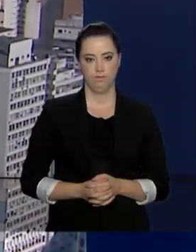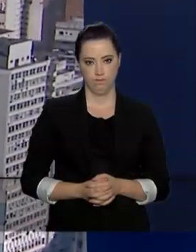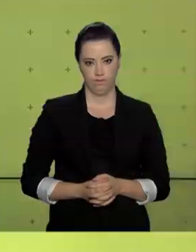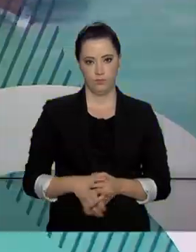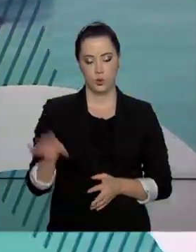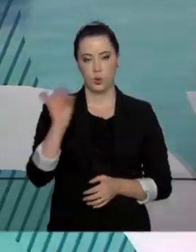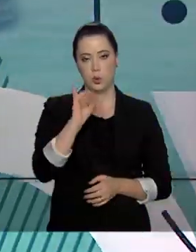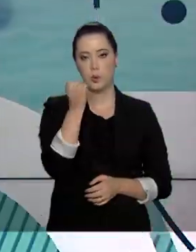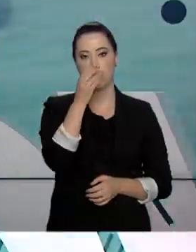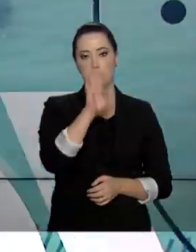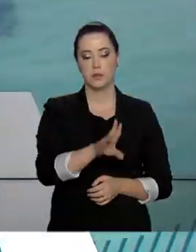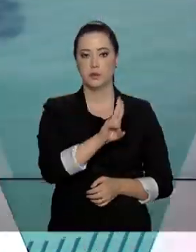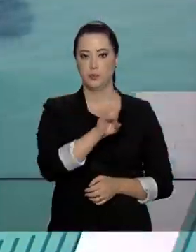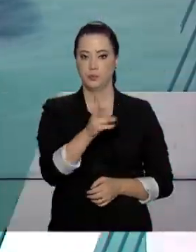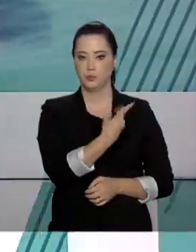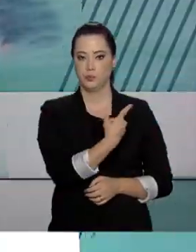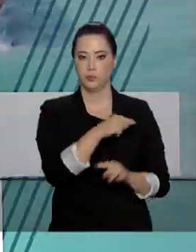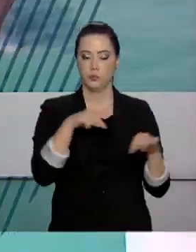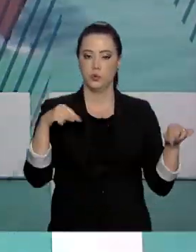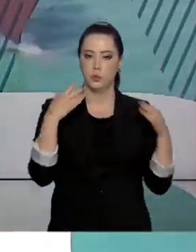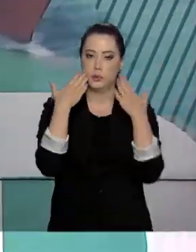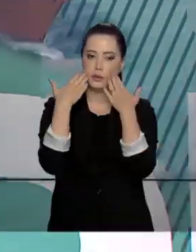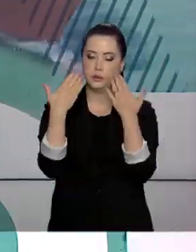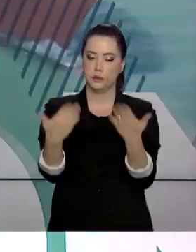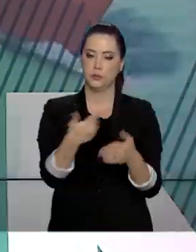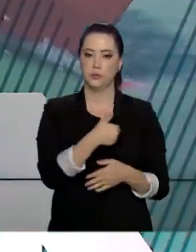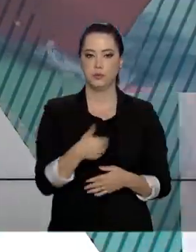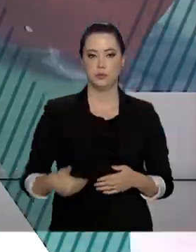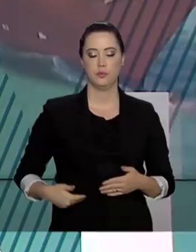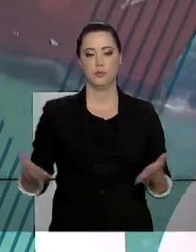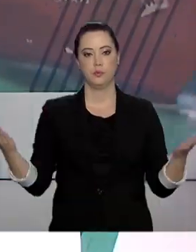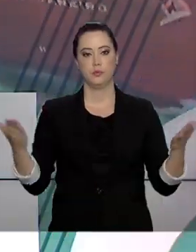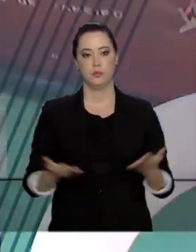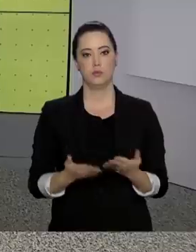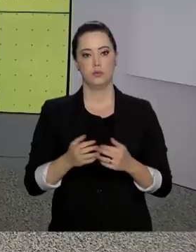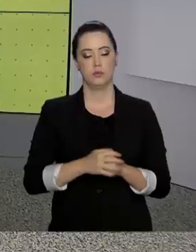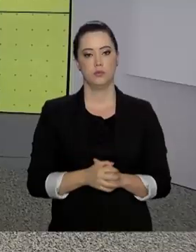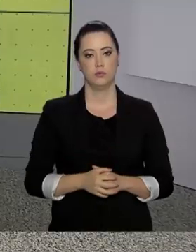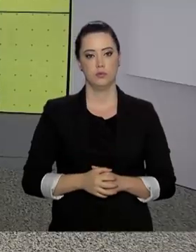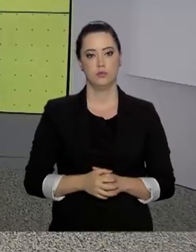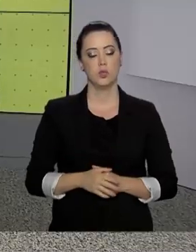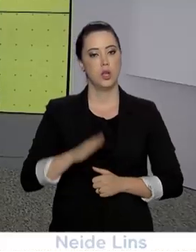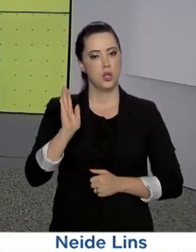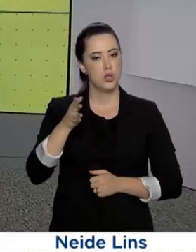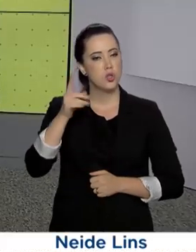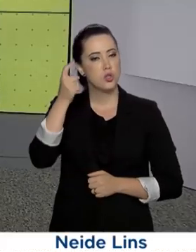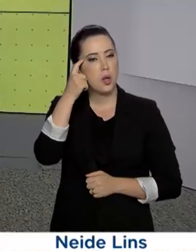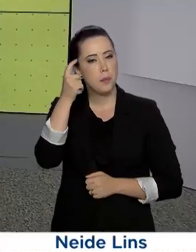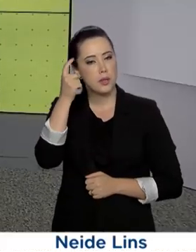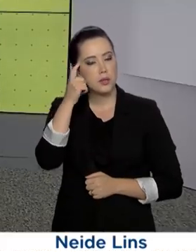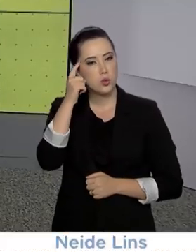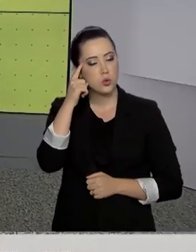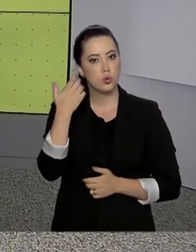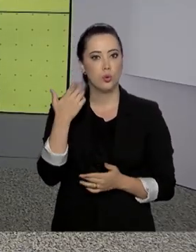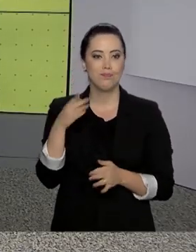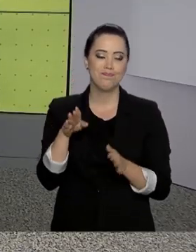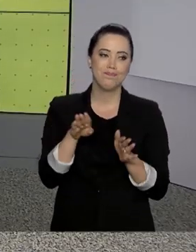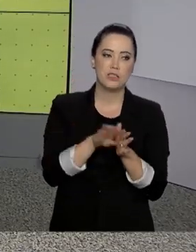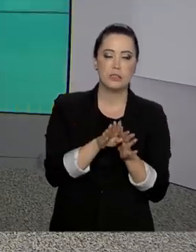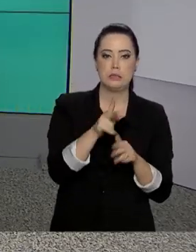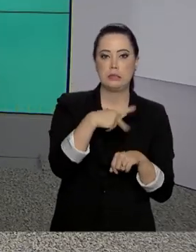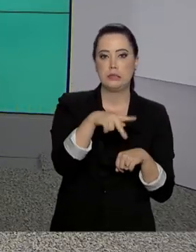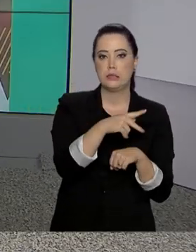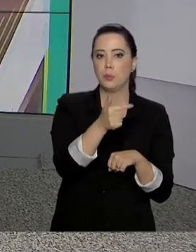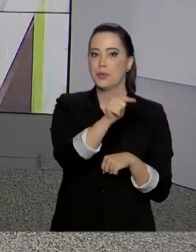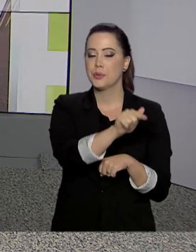Olá, boa tarde. Eu, Roberto Camargo, já estou de volta com mais um governo agora. Já imaginou chegar num país estranho para